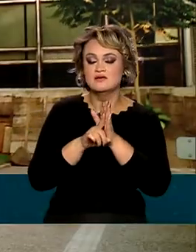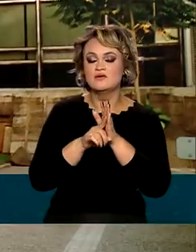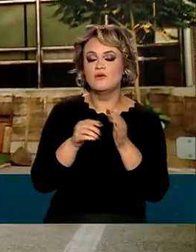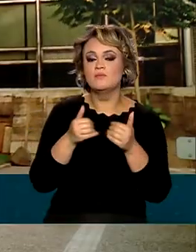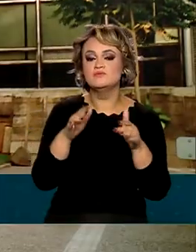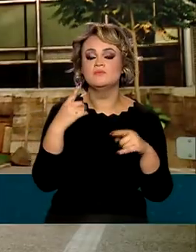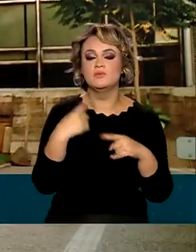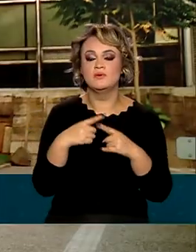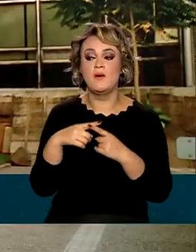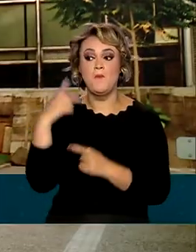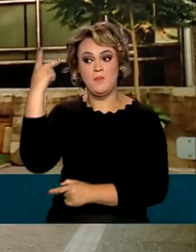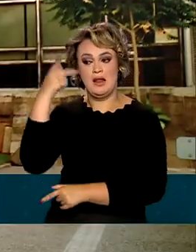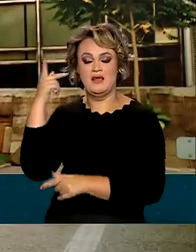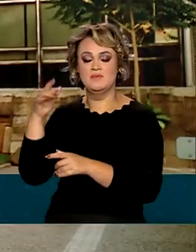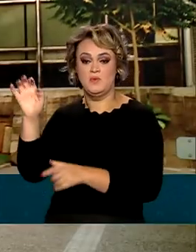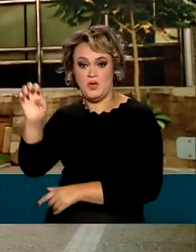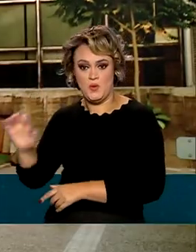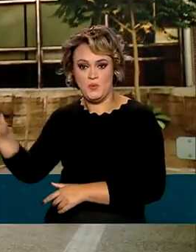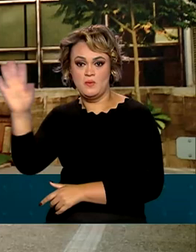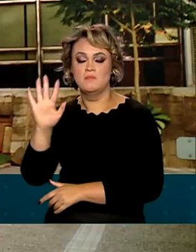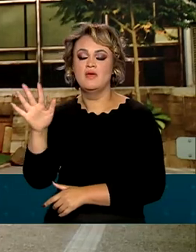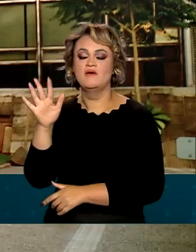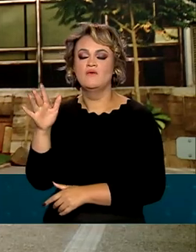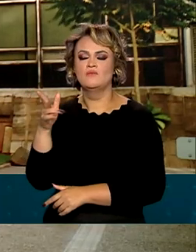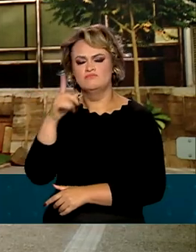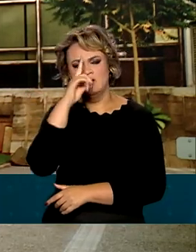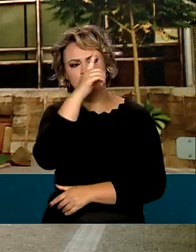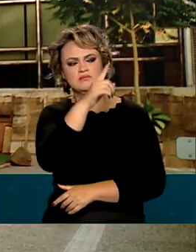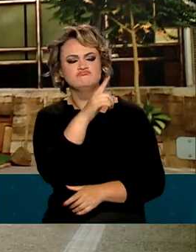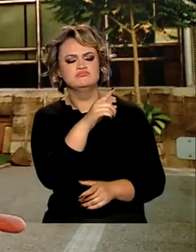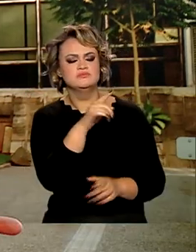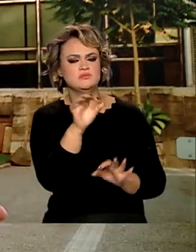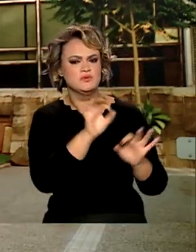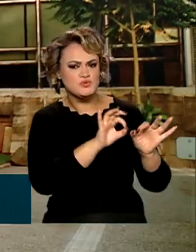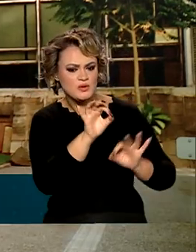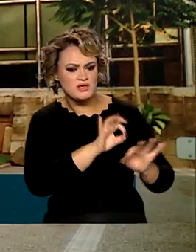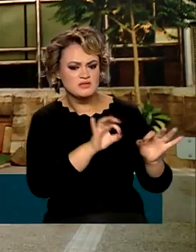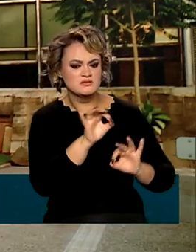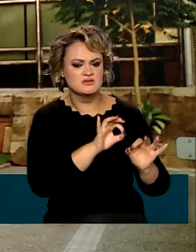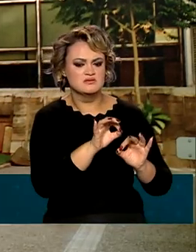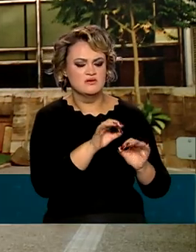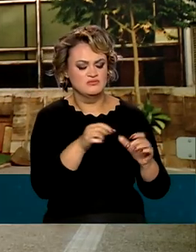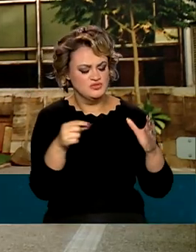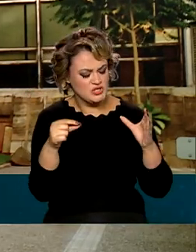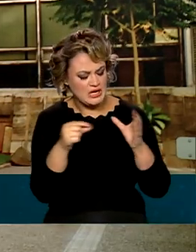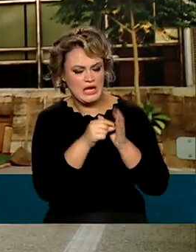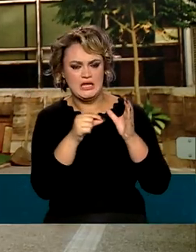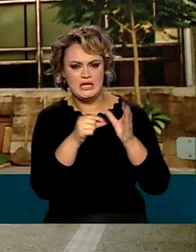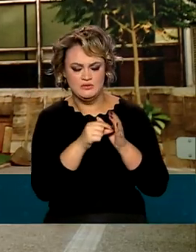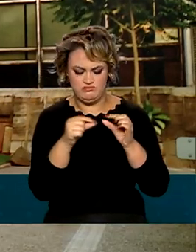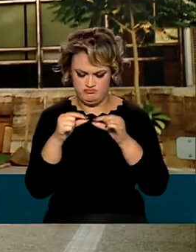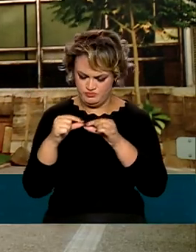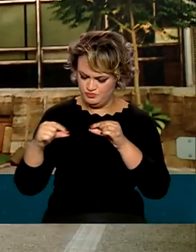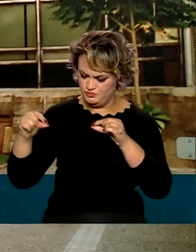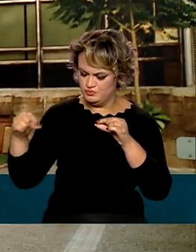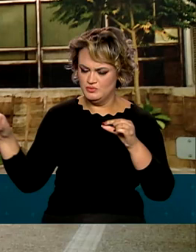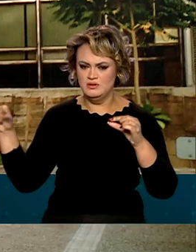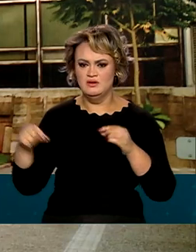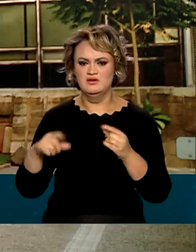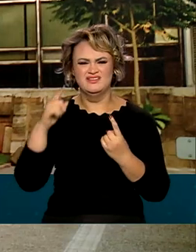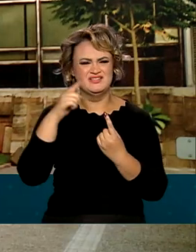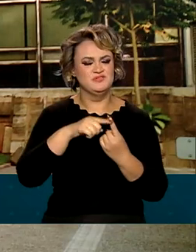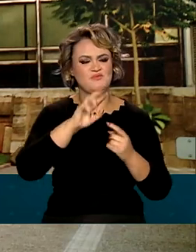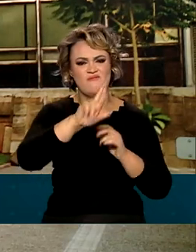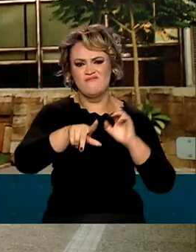que o Parlamento Europeu decidiu incluir requisitos para a harmonização de interface de carregamento por cabo de diferentes